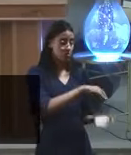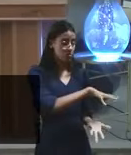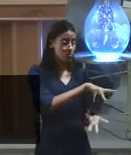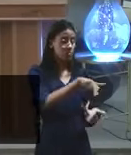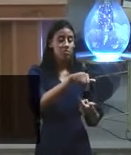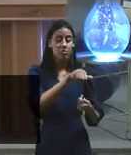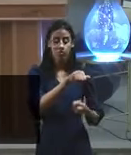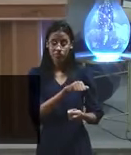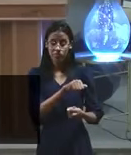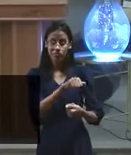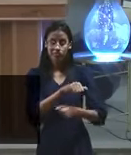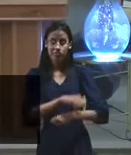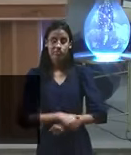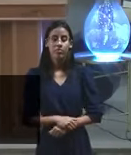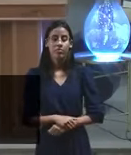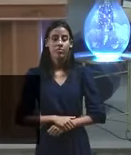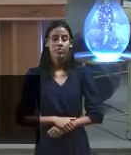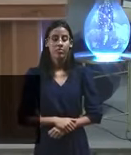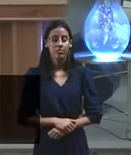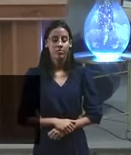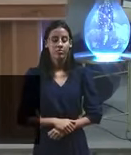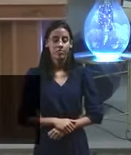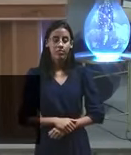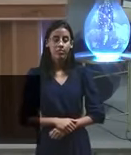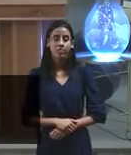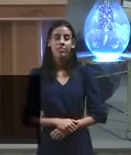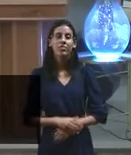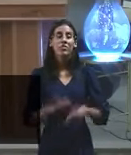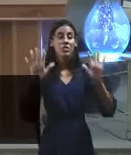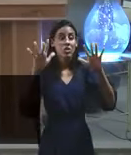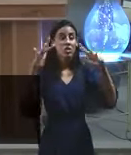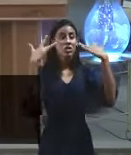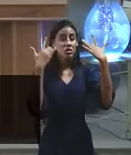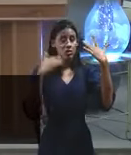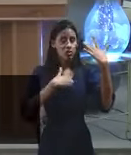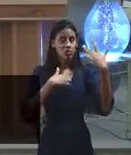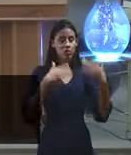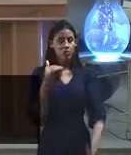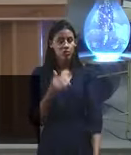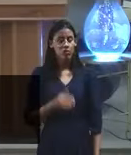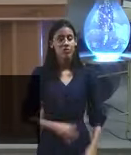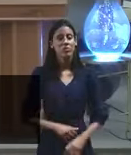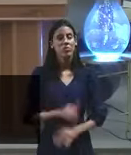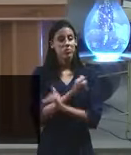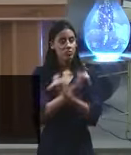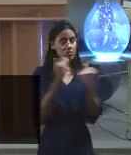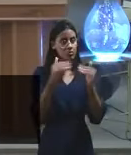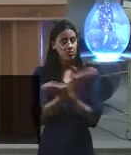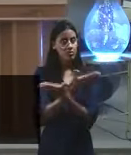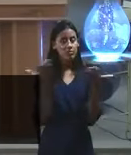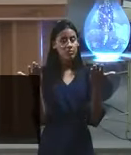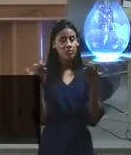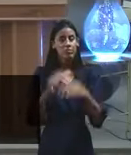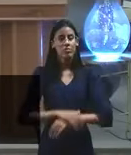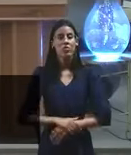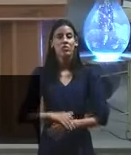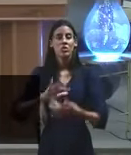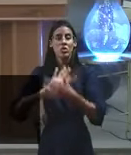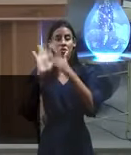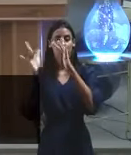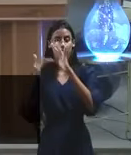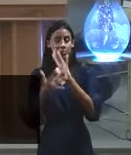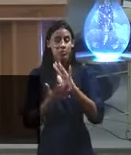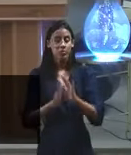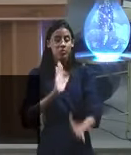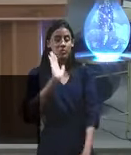O príncipe do que? Olha para cá que eu vou dizer uma verdade de Deus aqui para vocês hoje, olha para cá, o príncipe desse mundo já está o que?